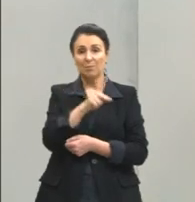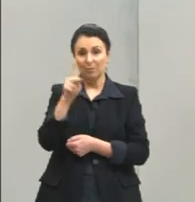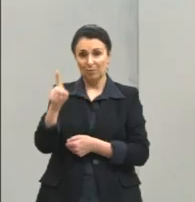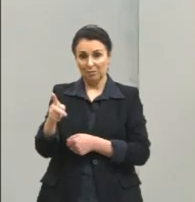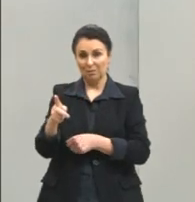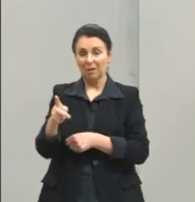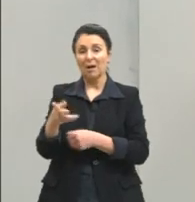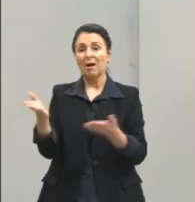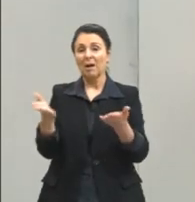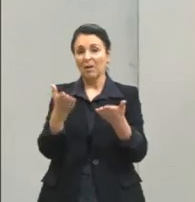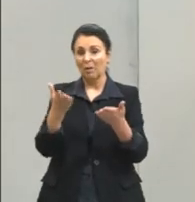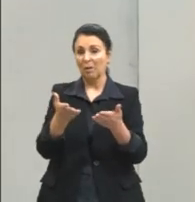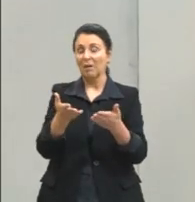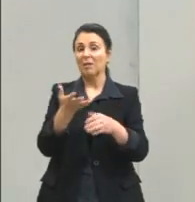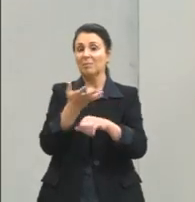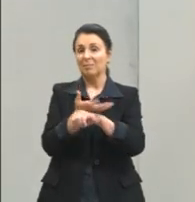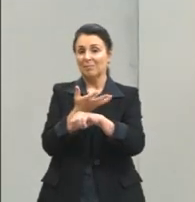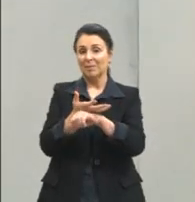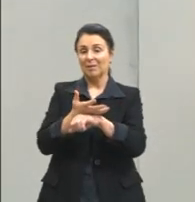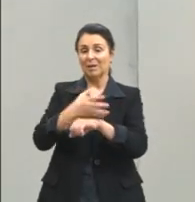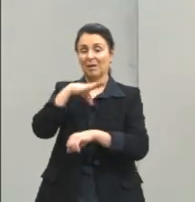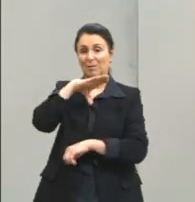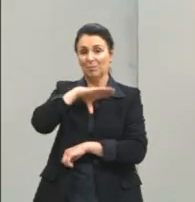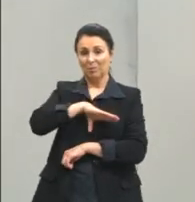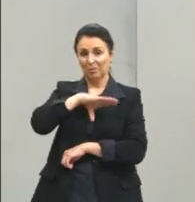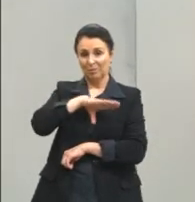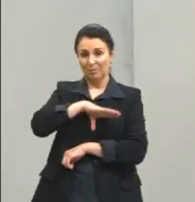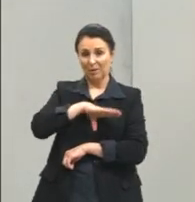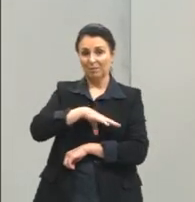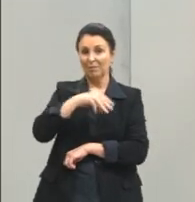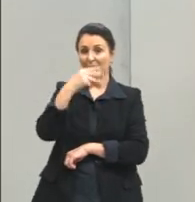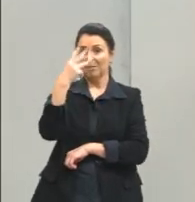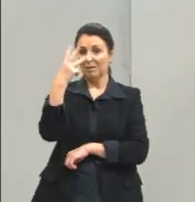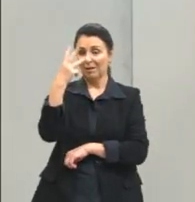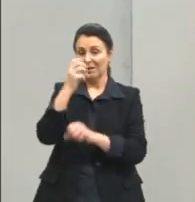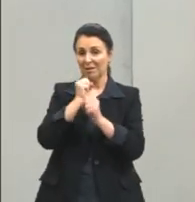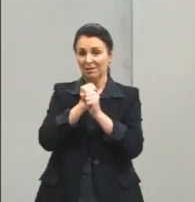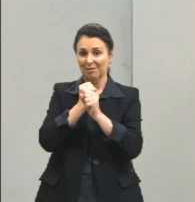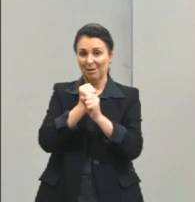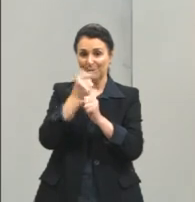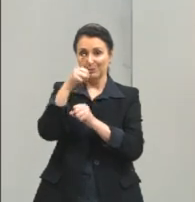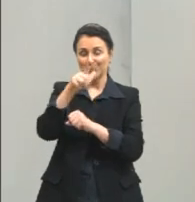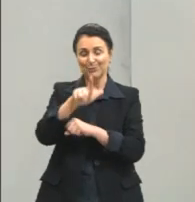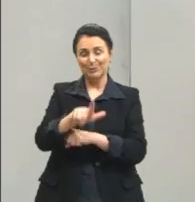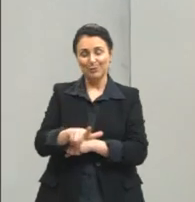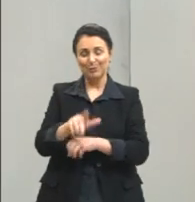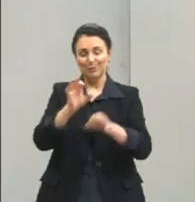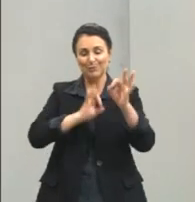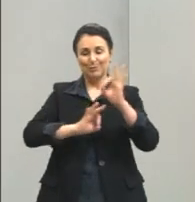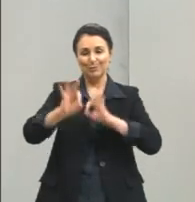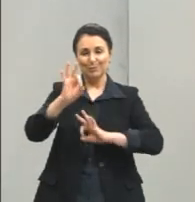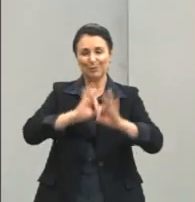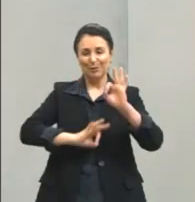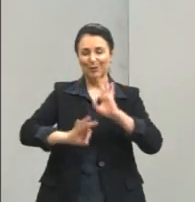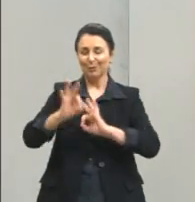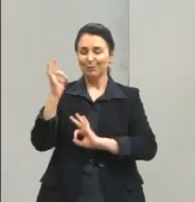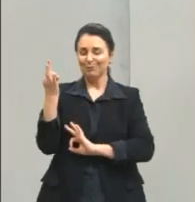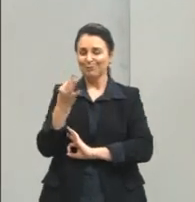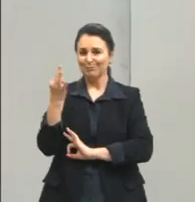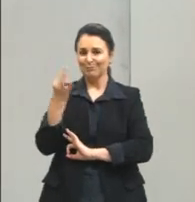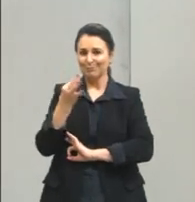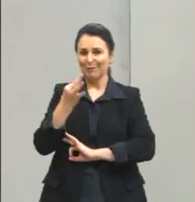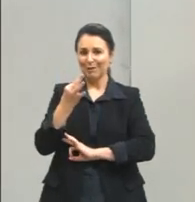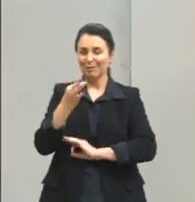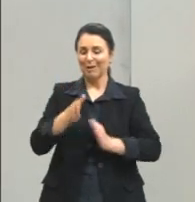componente curricular de língua portuguesa pelo terceiro ano seguido nesse projeto maravilhoso da Secretaria Estadual de